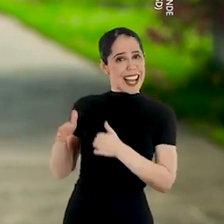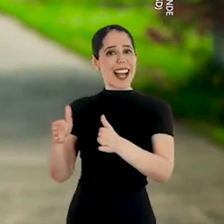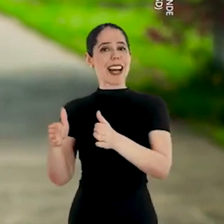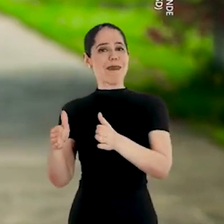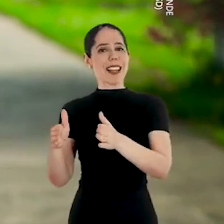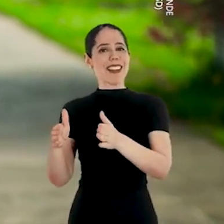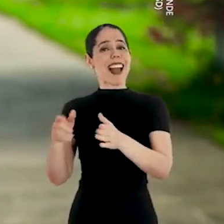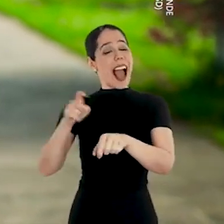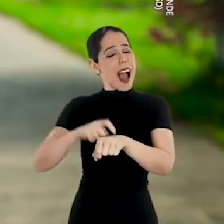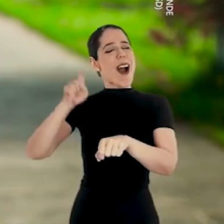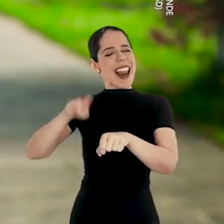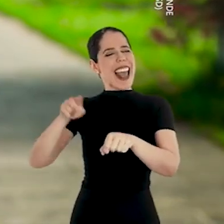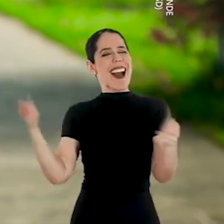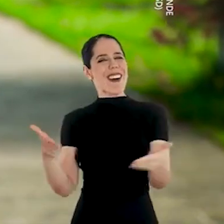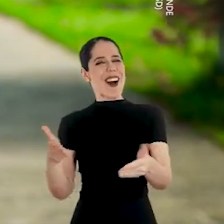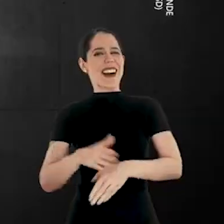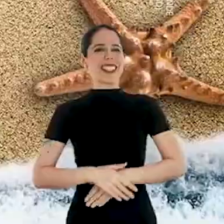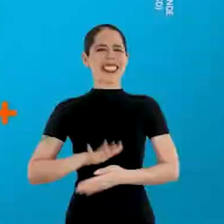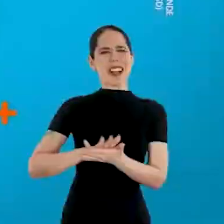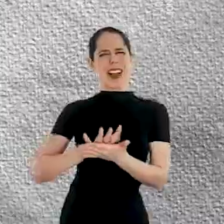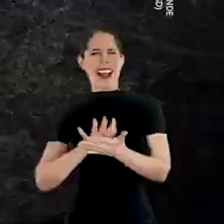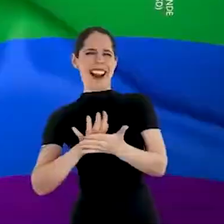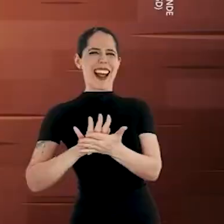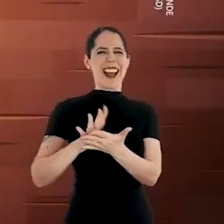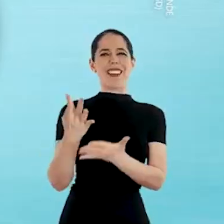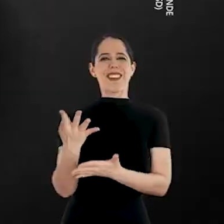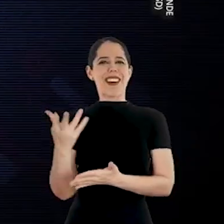Esse é o caminho e a hora é agora.